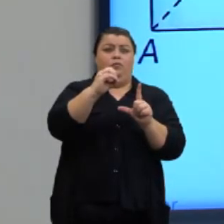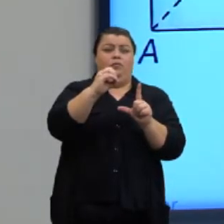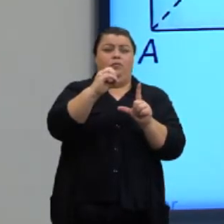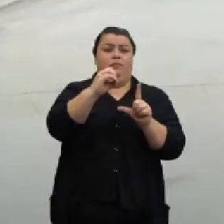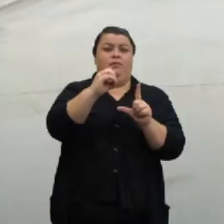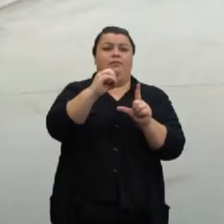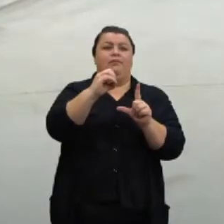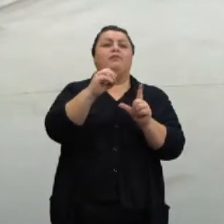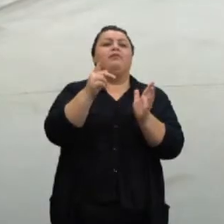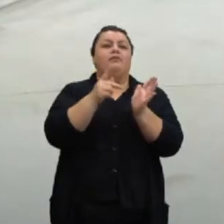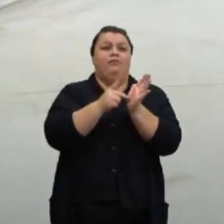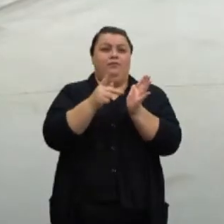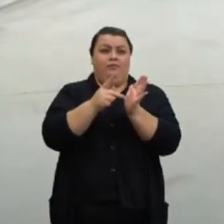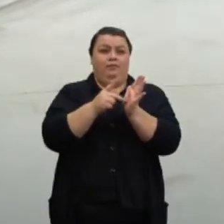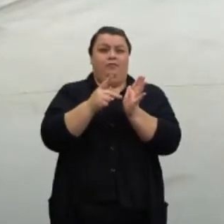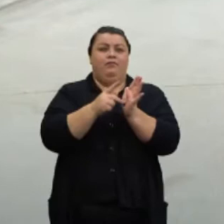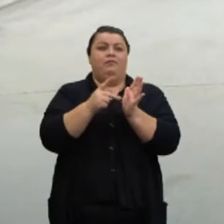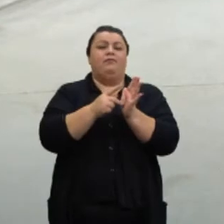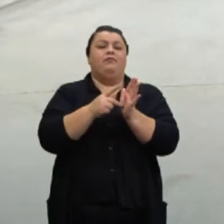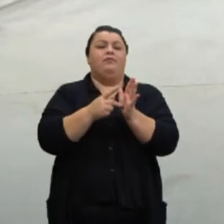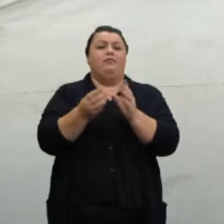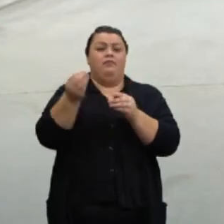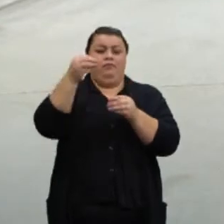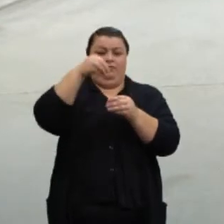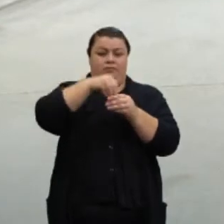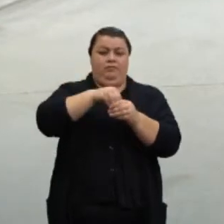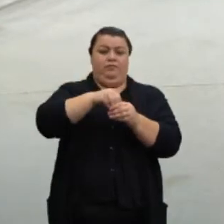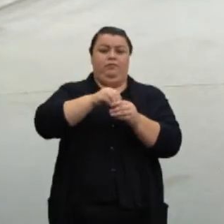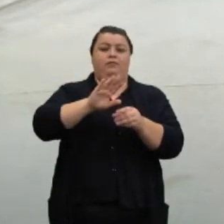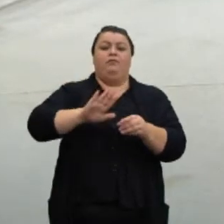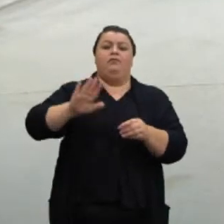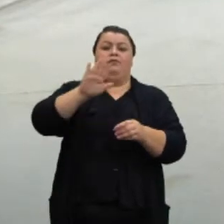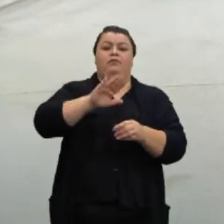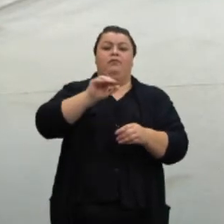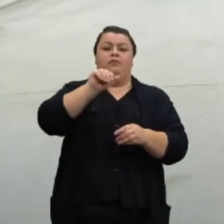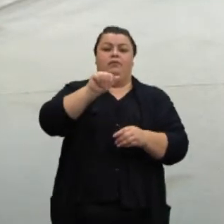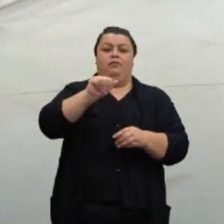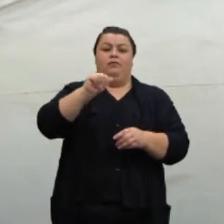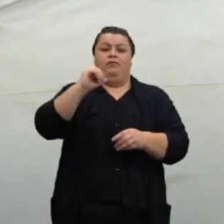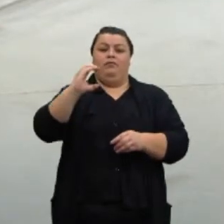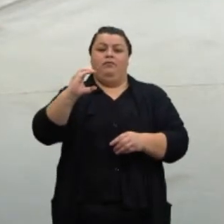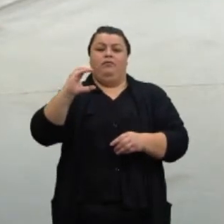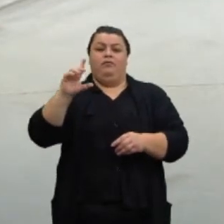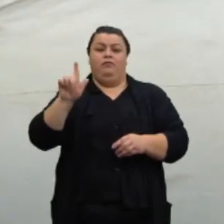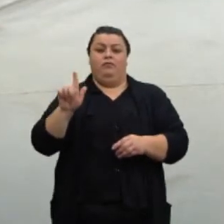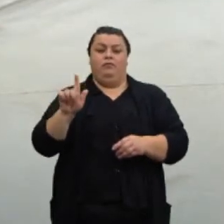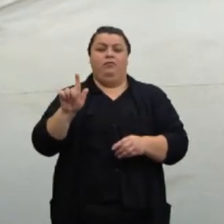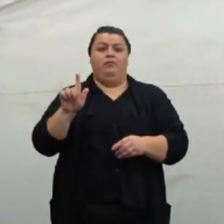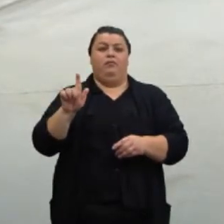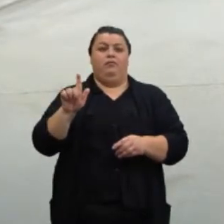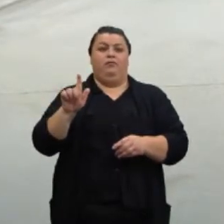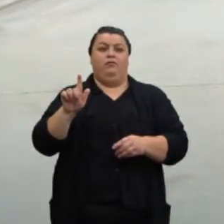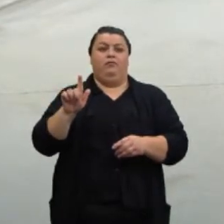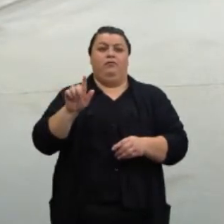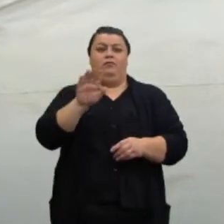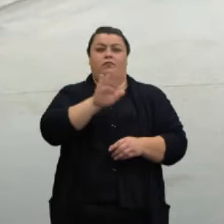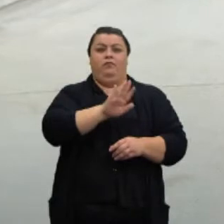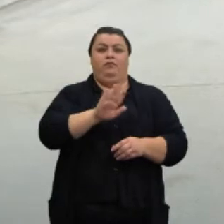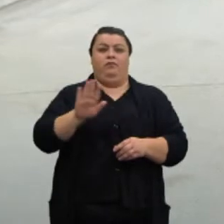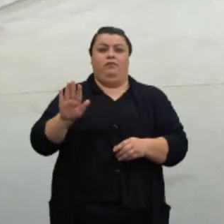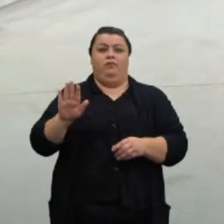verdadeiro aí, ele pertence ao plano ACG. Certo? Que se nós traçarmos o plano ali, ele está